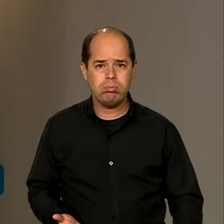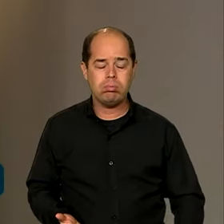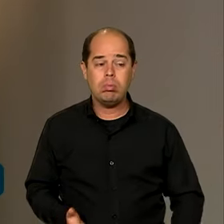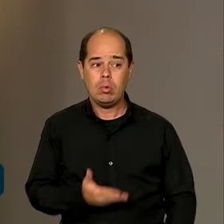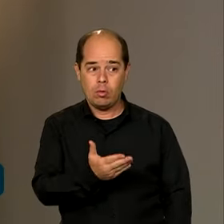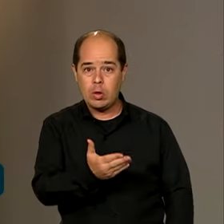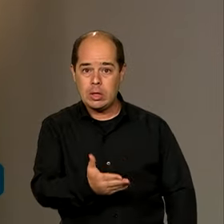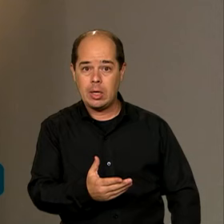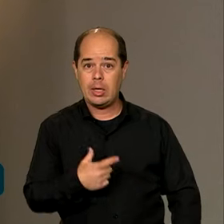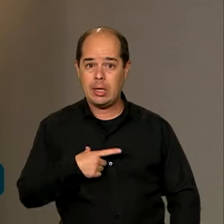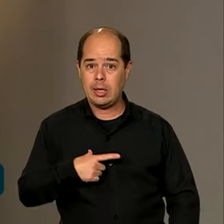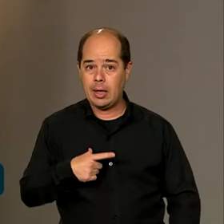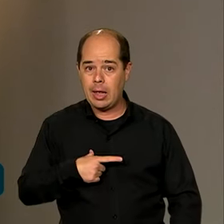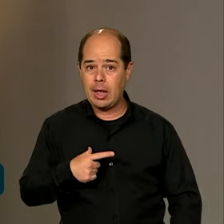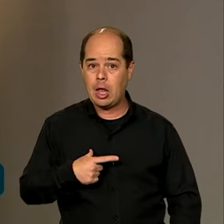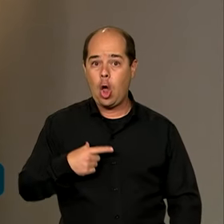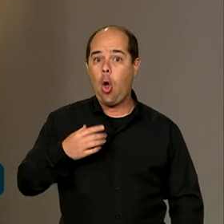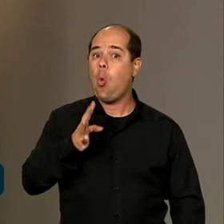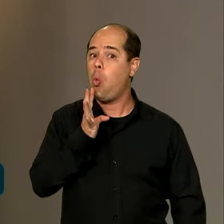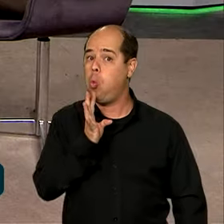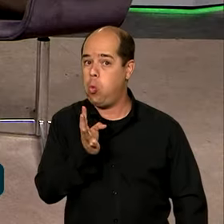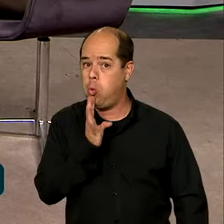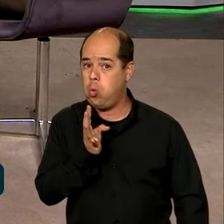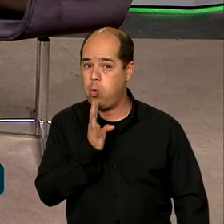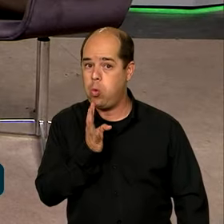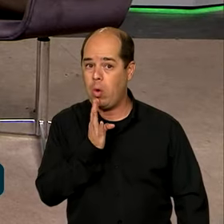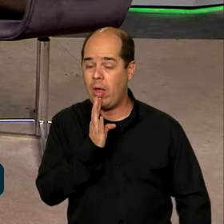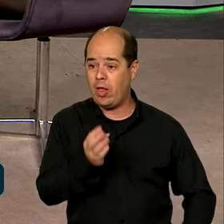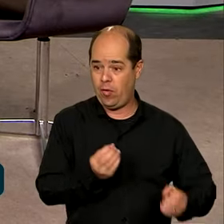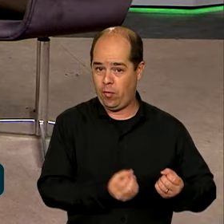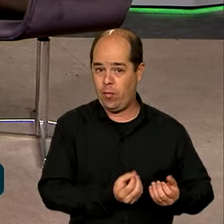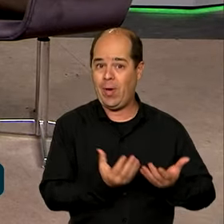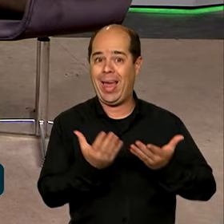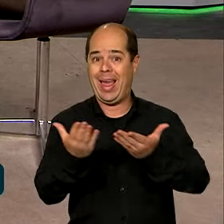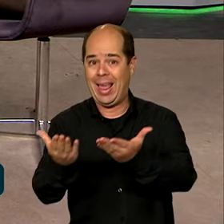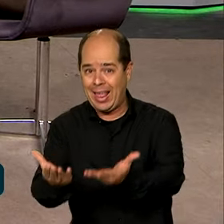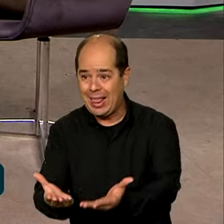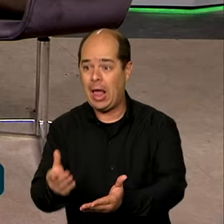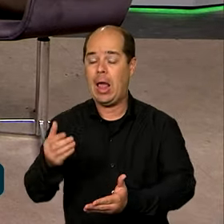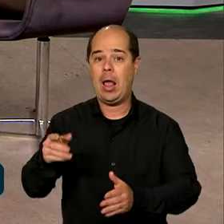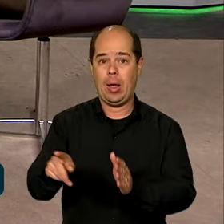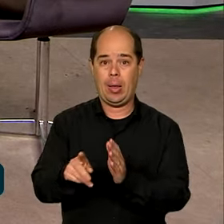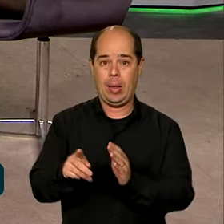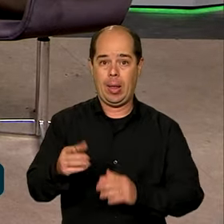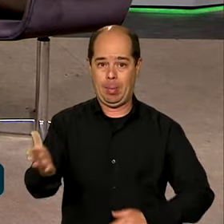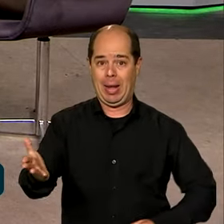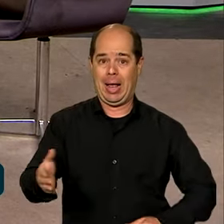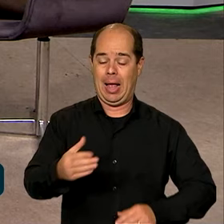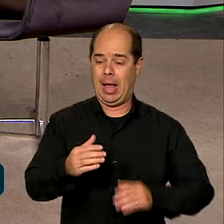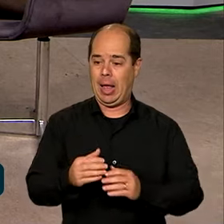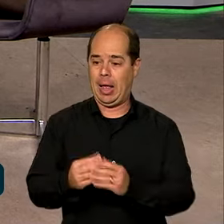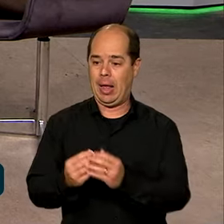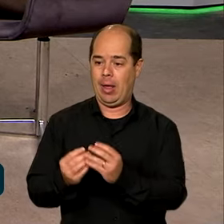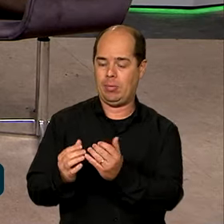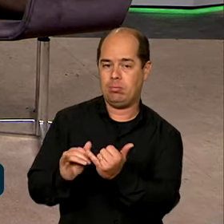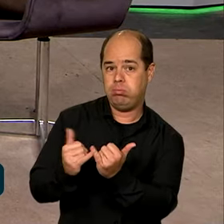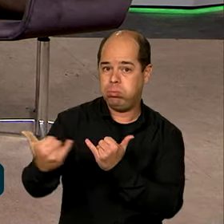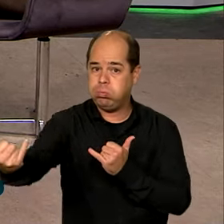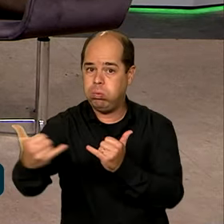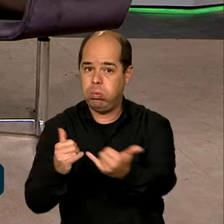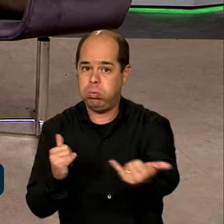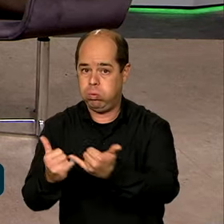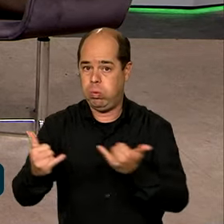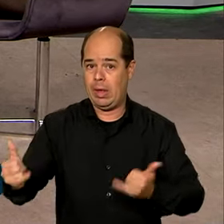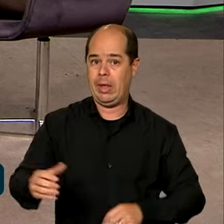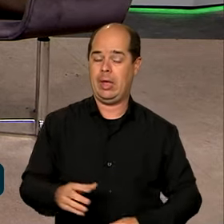vai ser transferida também, então, para a segurança da rede privada de administração pública. É, exatamente, é nesse sentido